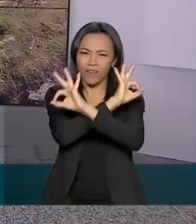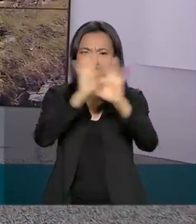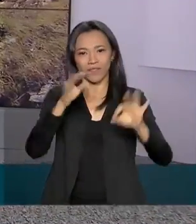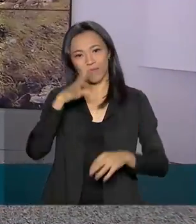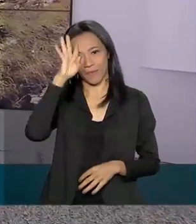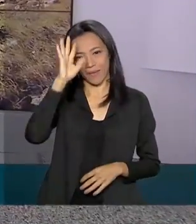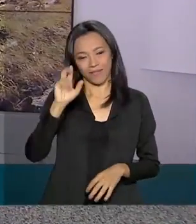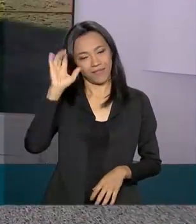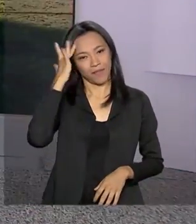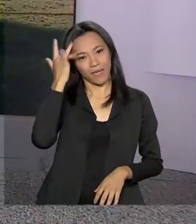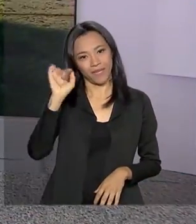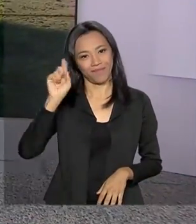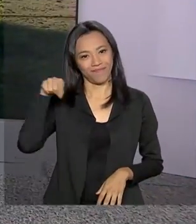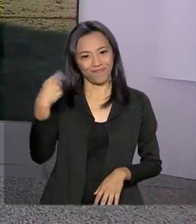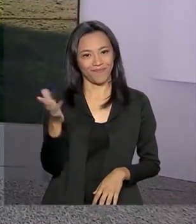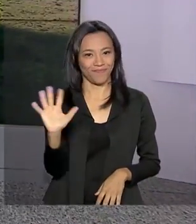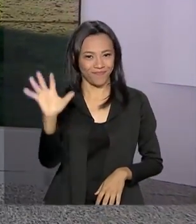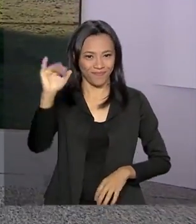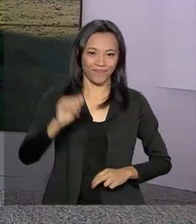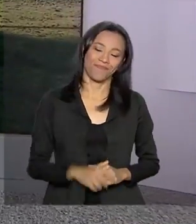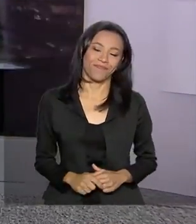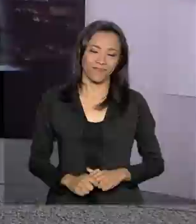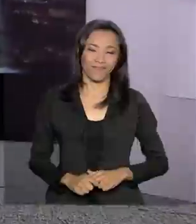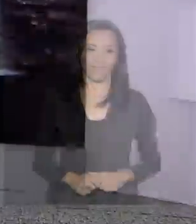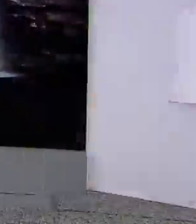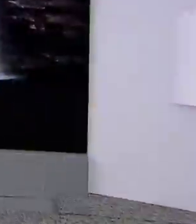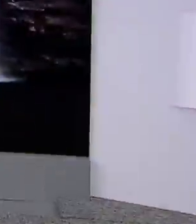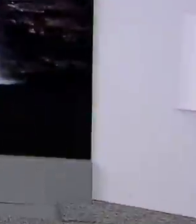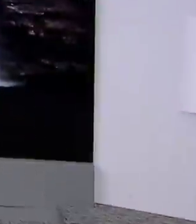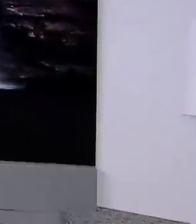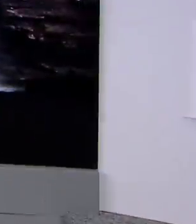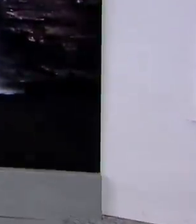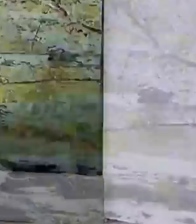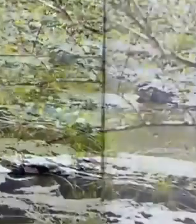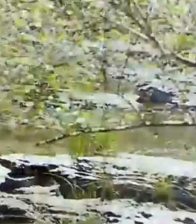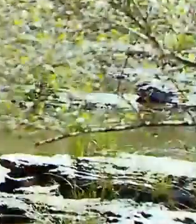quarta-feira e a gente se vê amanhã. Tchau! Tchau!